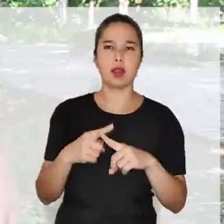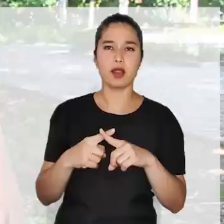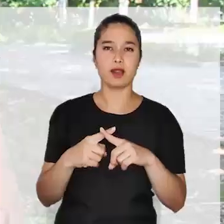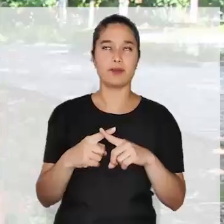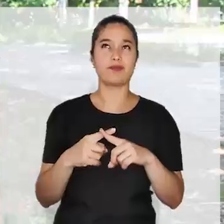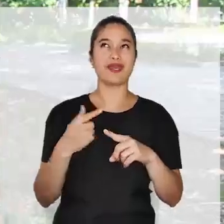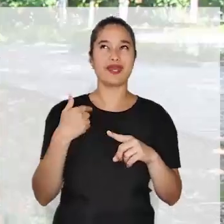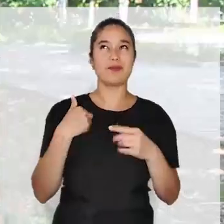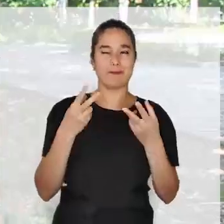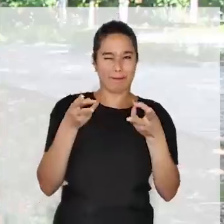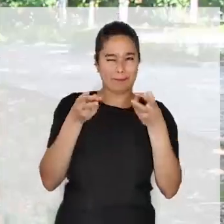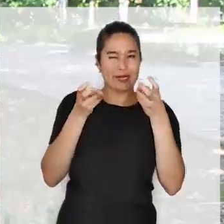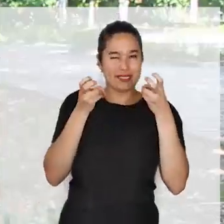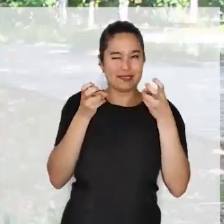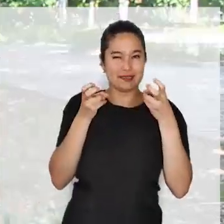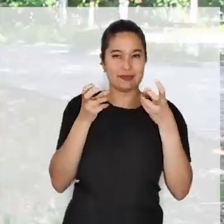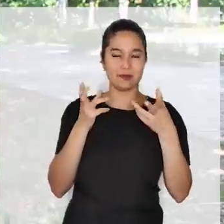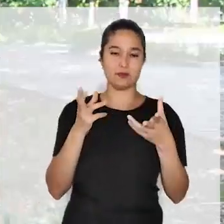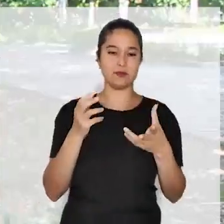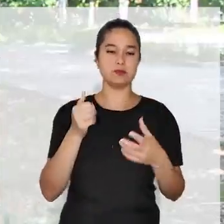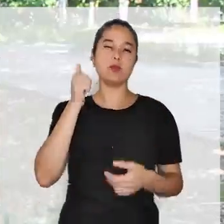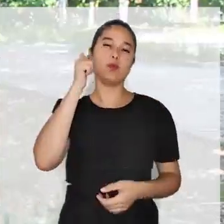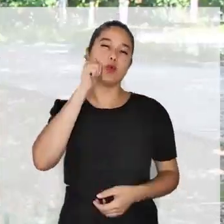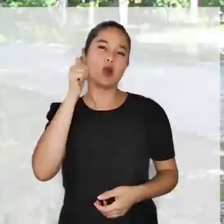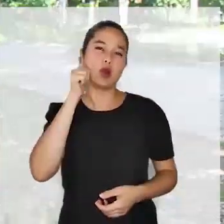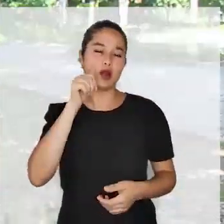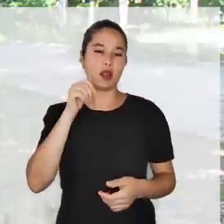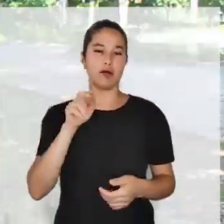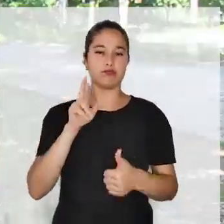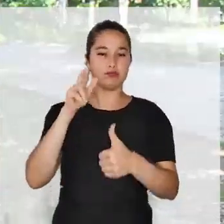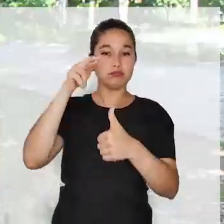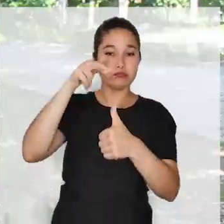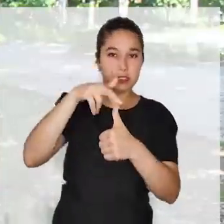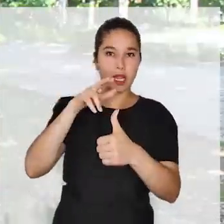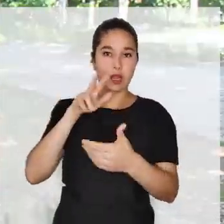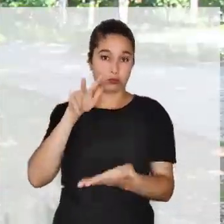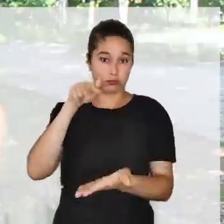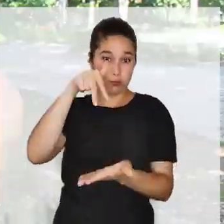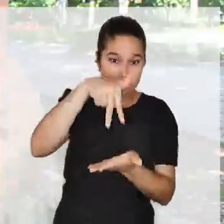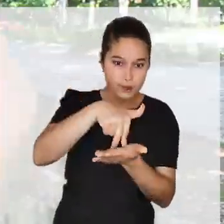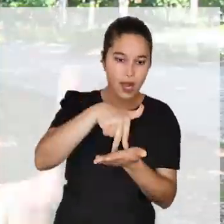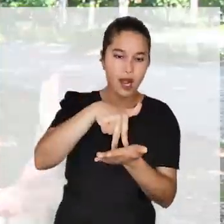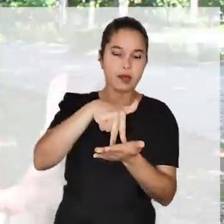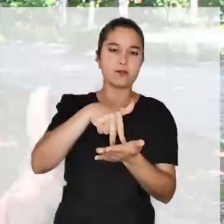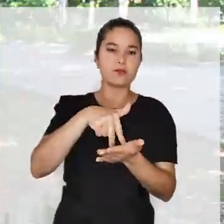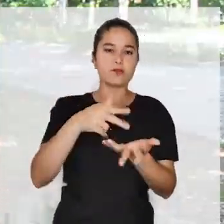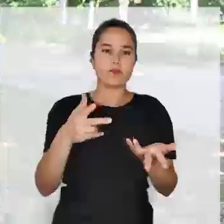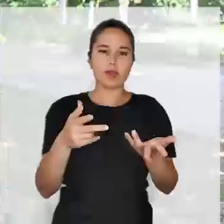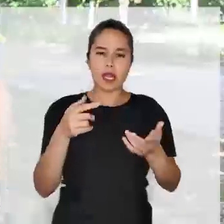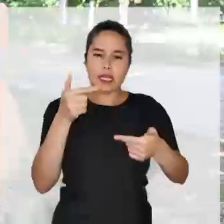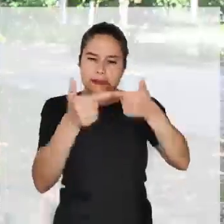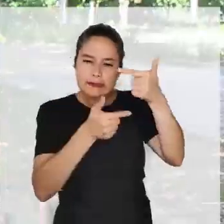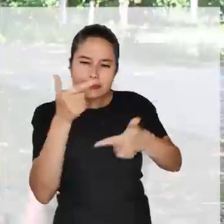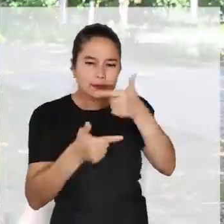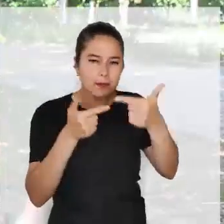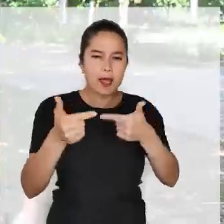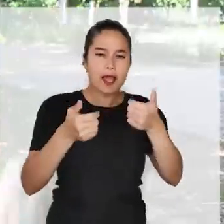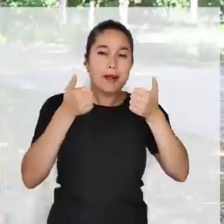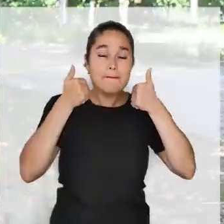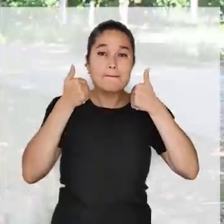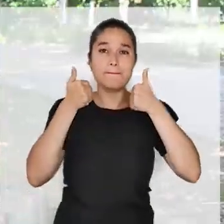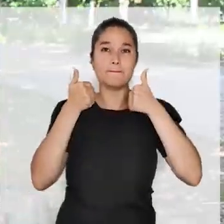digo que a mulher em todo cargo que ela ocupa, ela trata que nem um filho, ela quer o melhor.